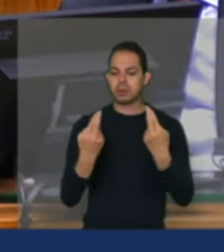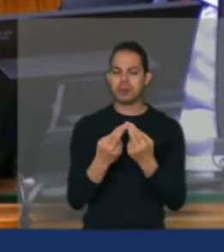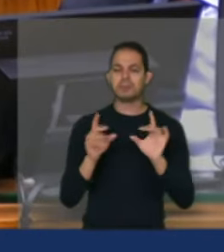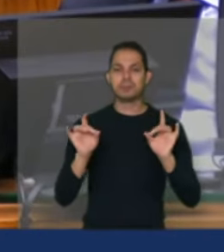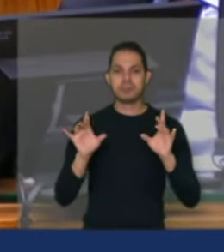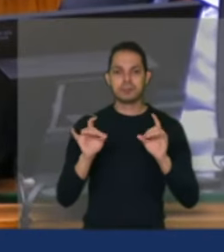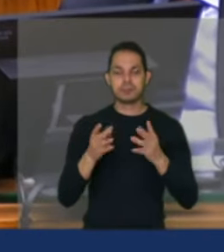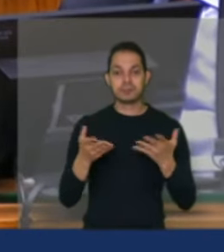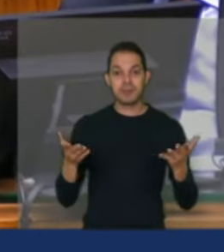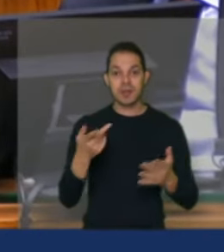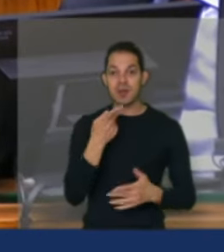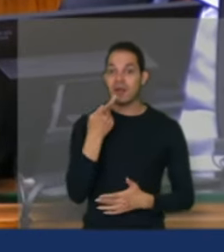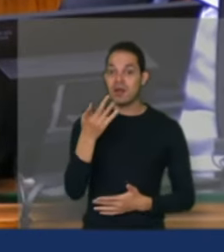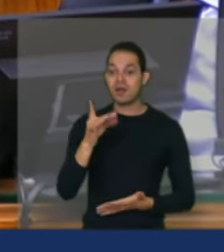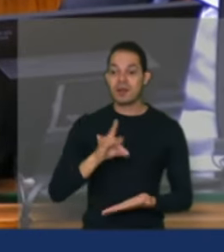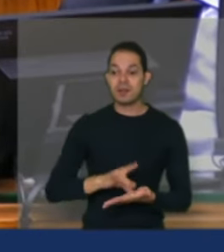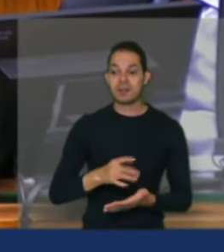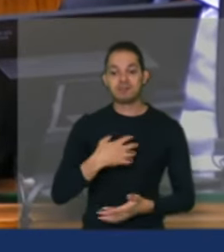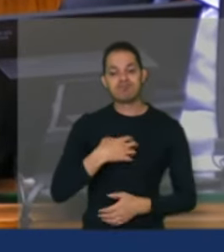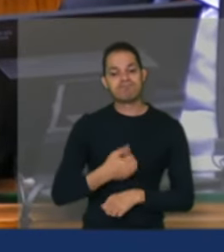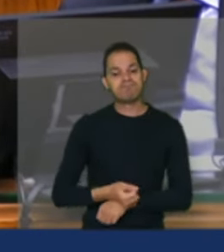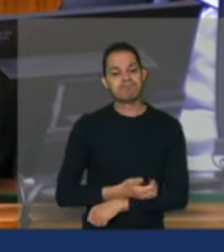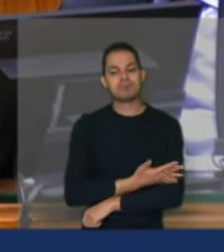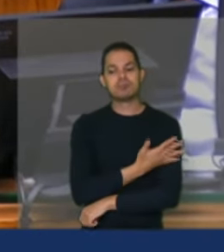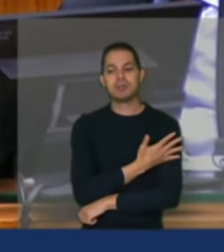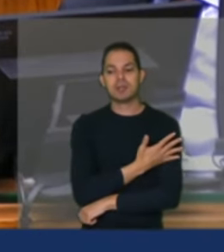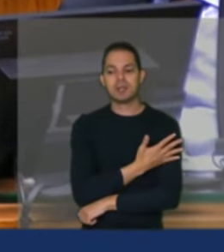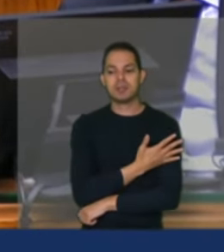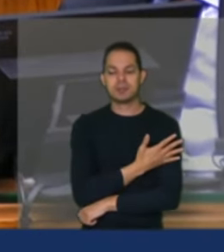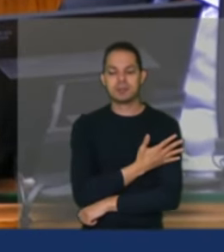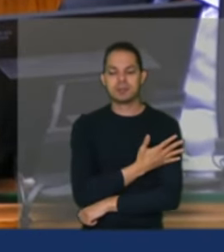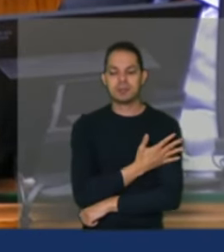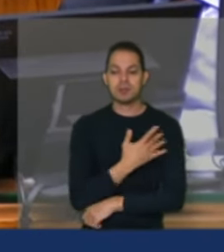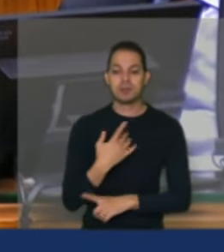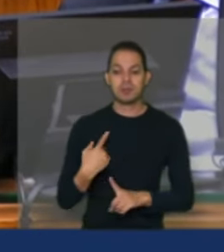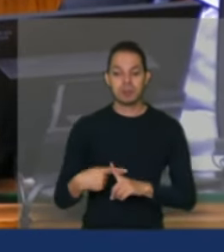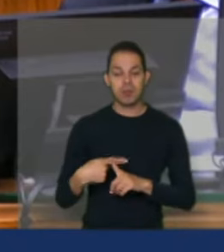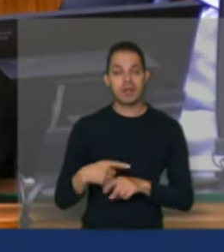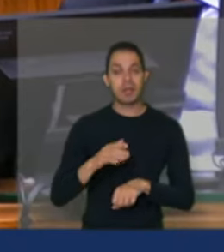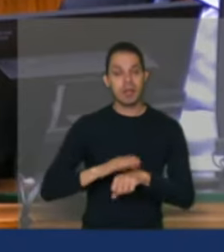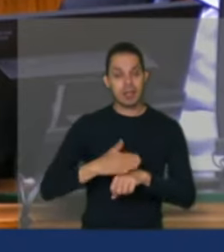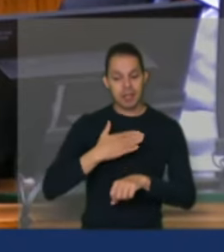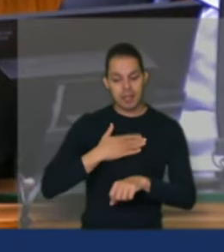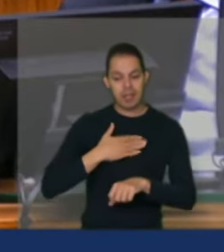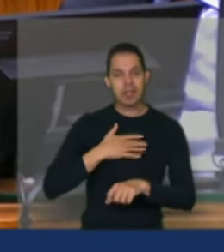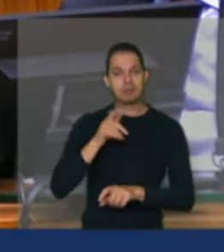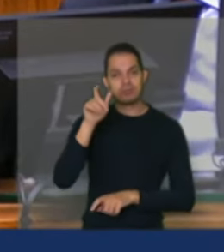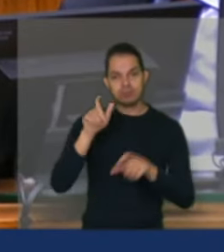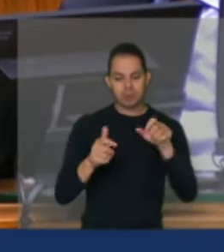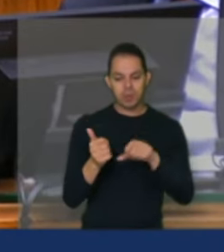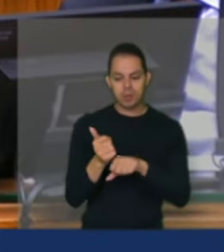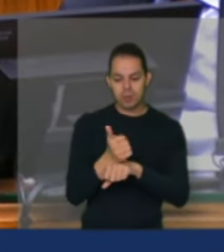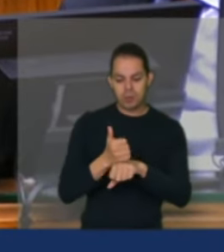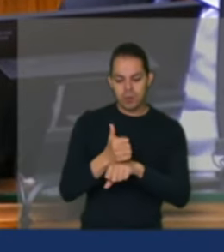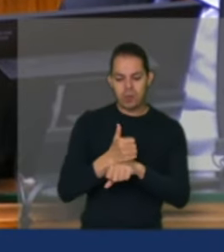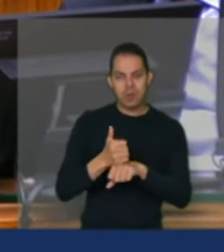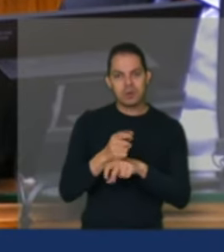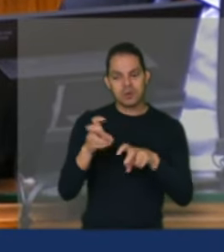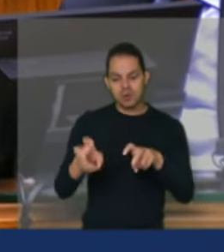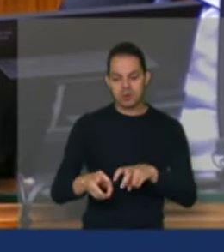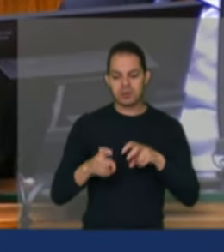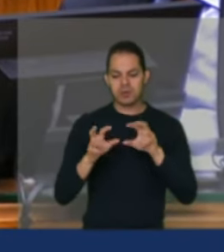confesso que estou muito emocionado porque eu sou agricultor familiar vem da agricultura Leonardo da